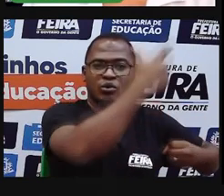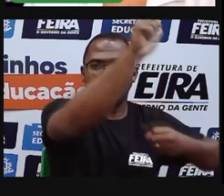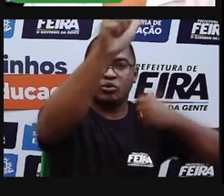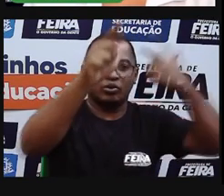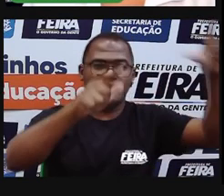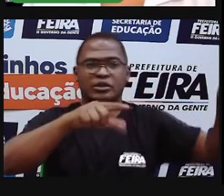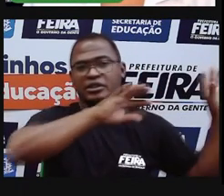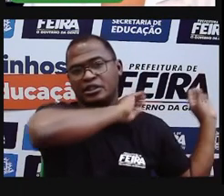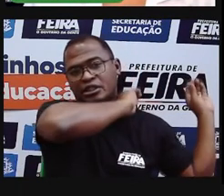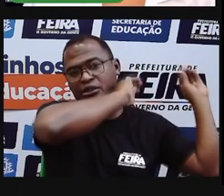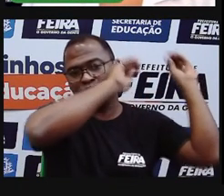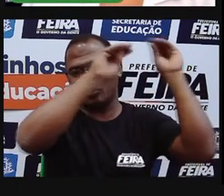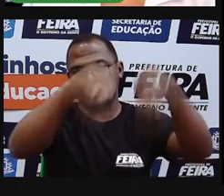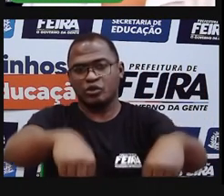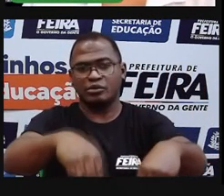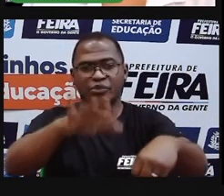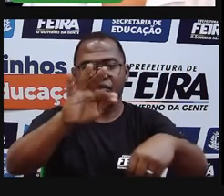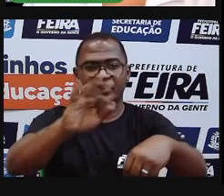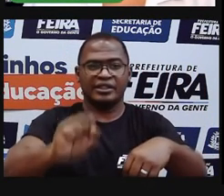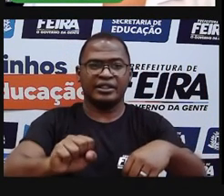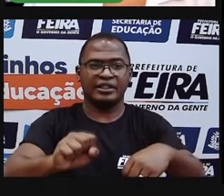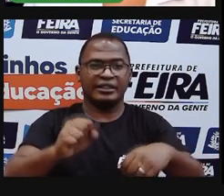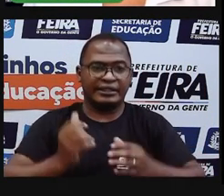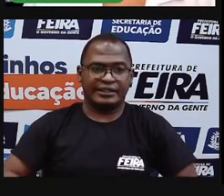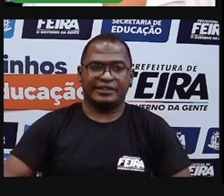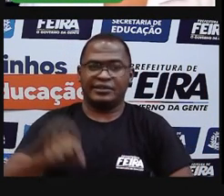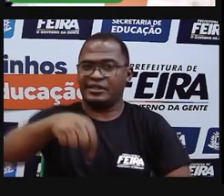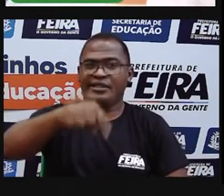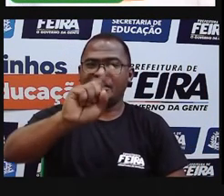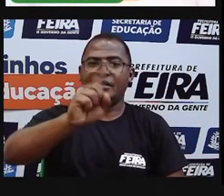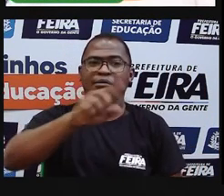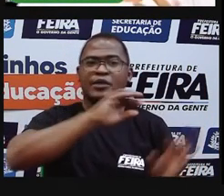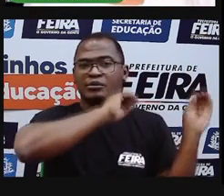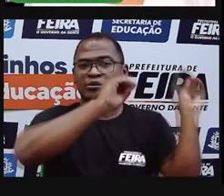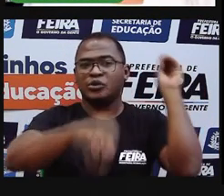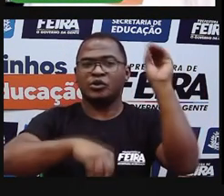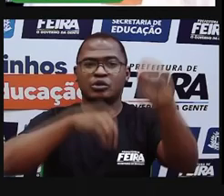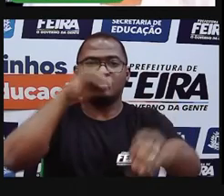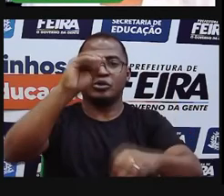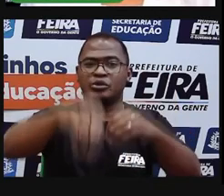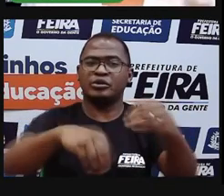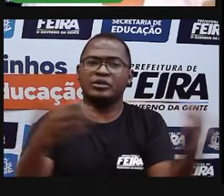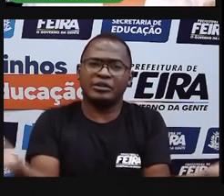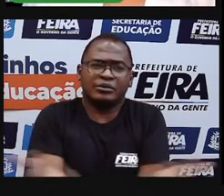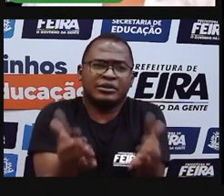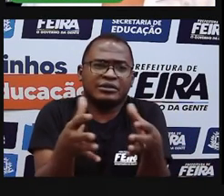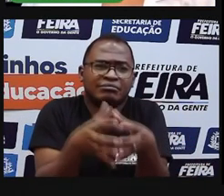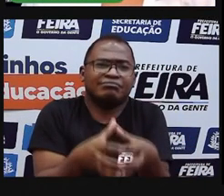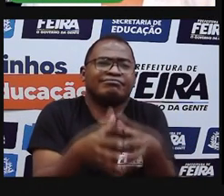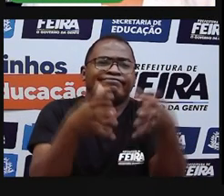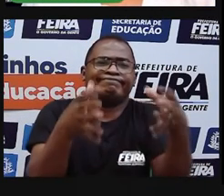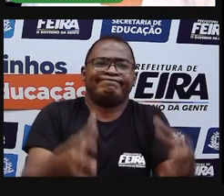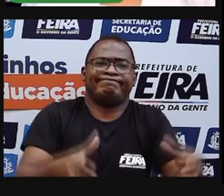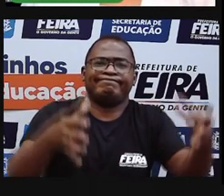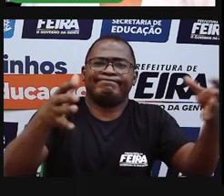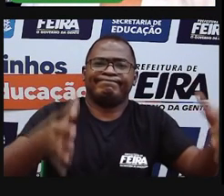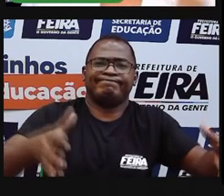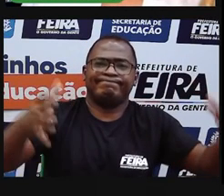moram hoje aqui em Feira de Santana, mas que não foram nascidas de Feira de Santana. Então, como cresceu, a nossa cidade ampliou muito.